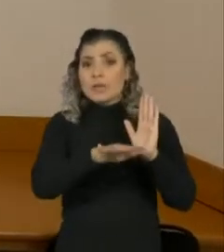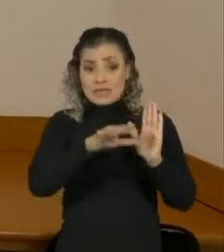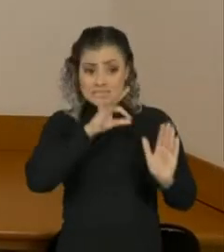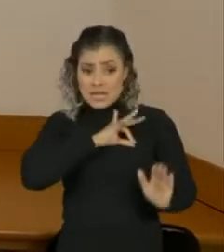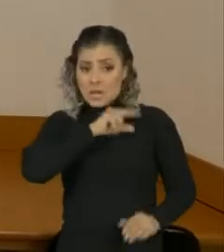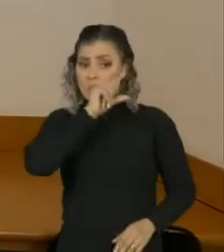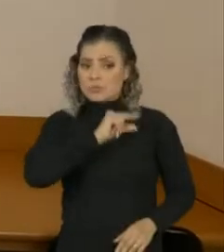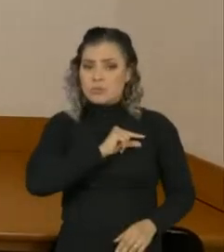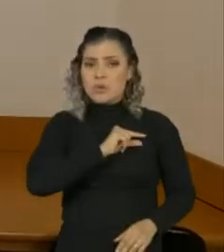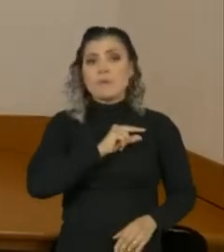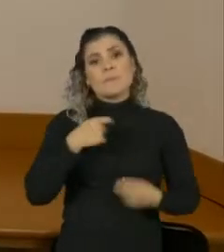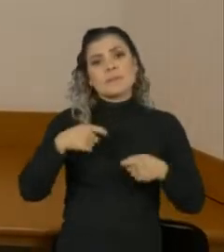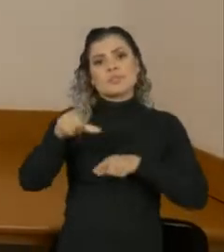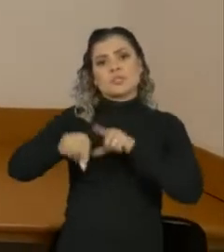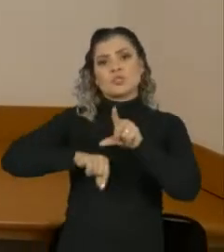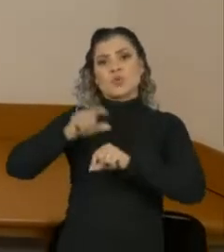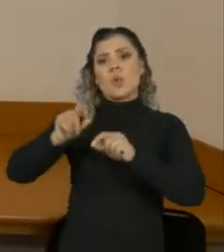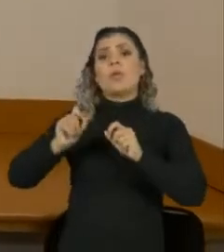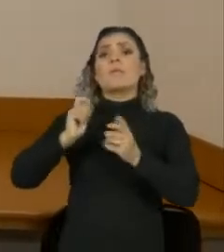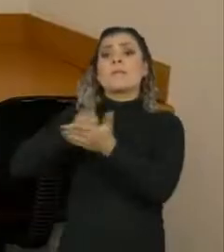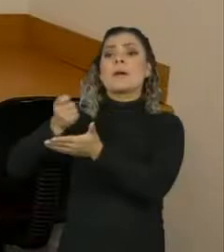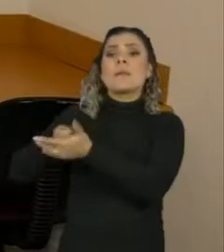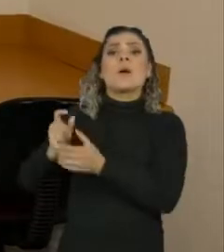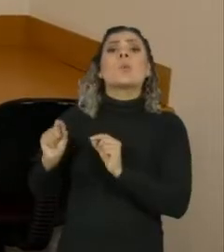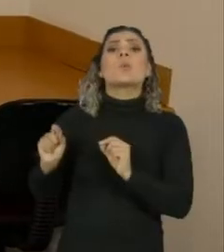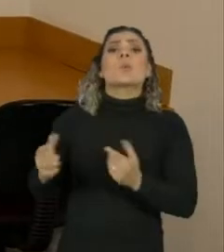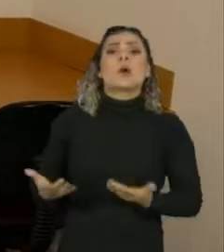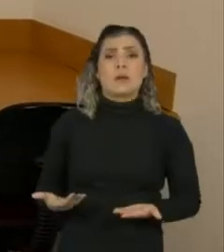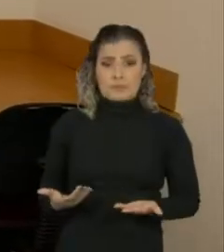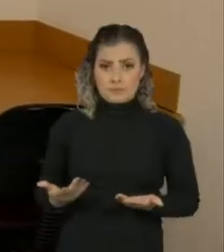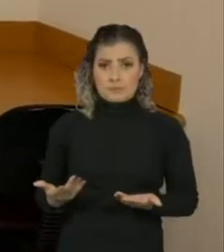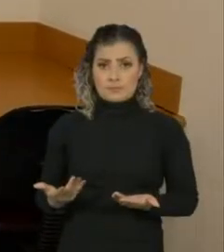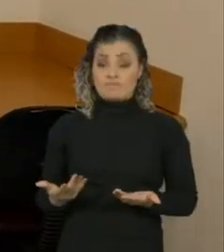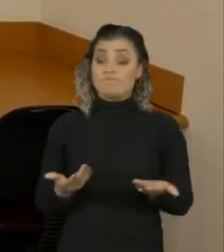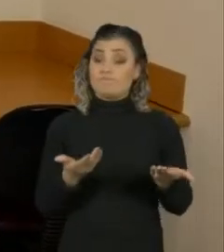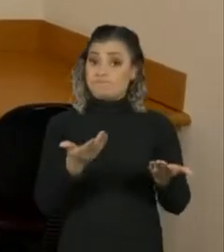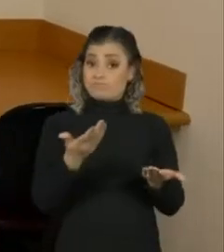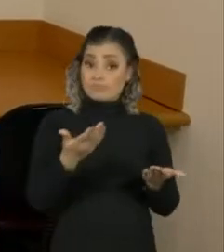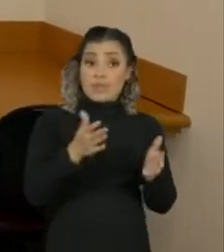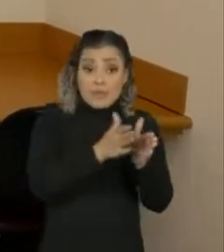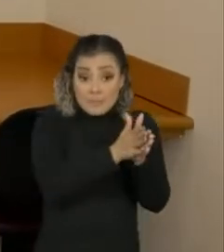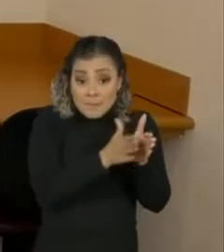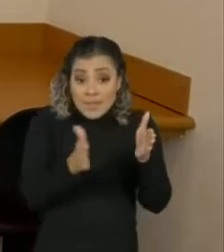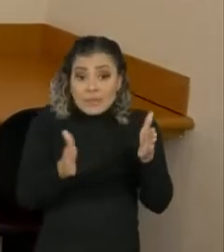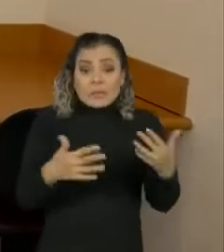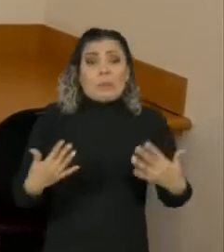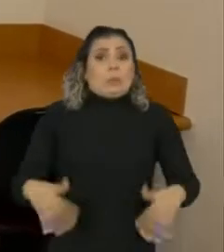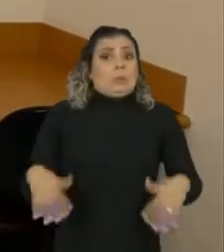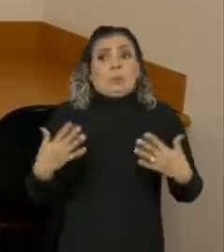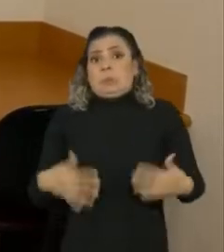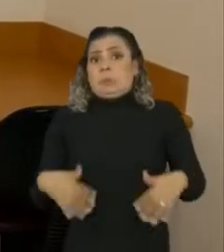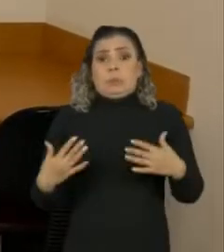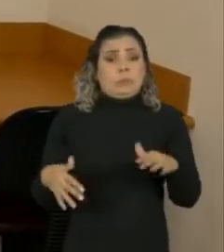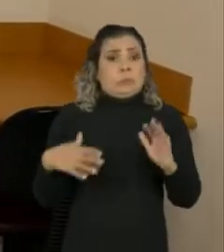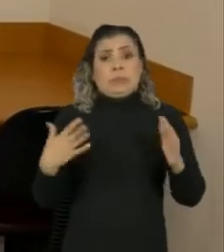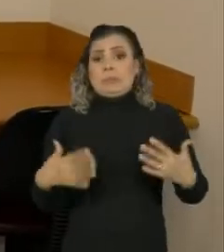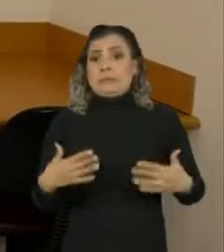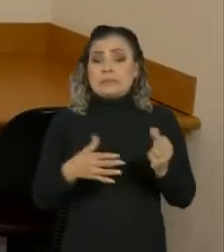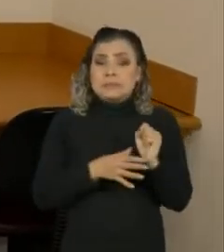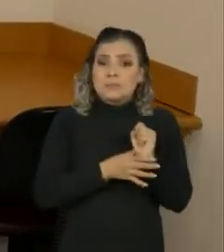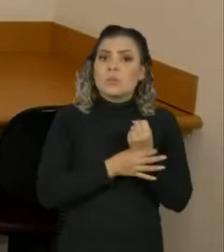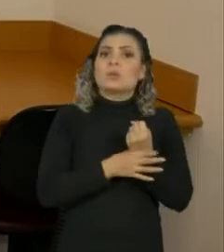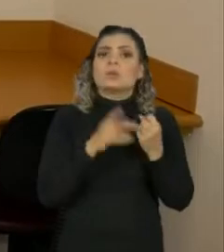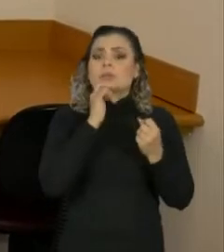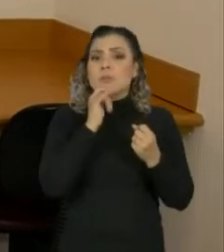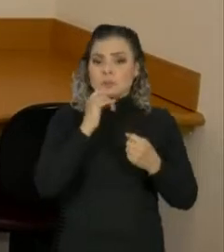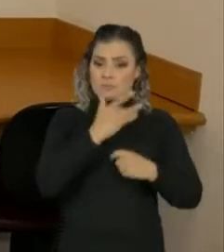façam escolhas na hora de pagar as contas. Ali, depois disso, depois de ter essas garantias mínimas de